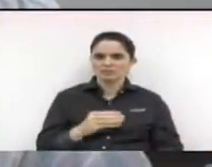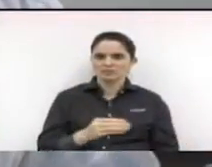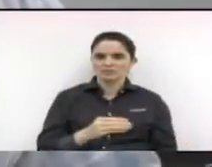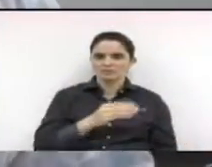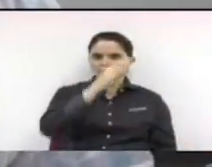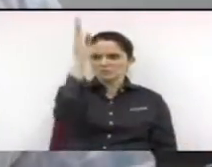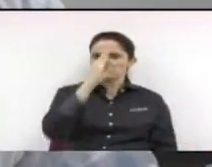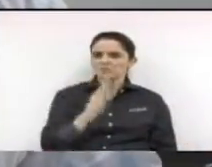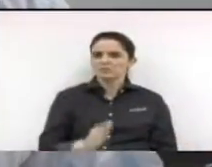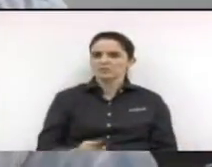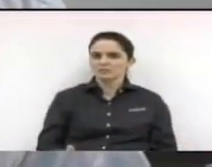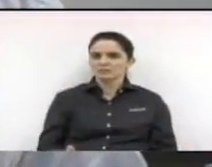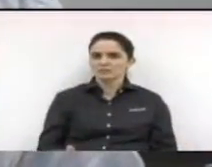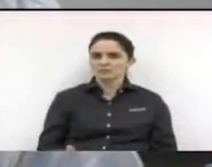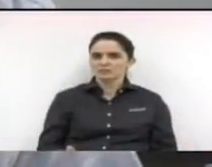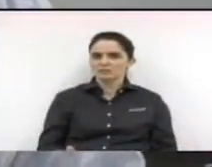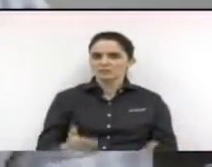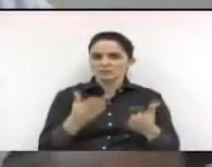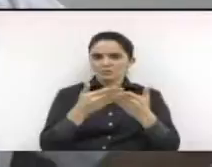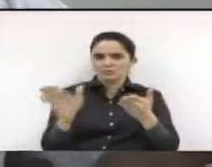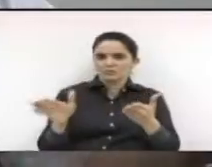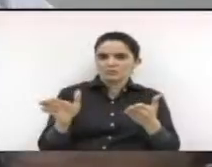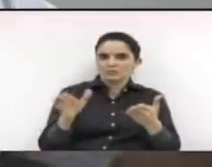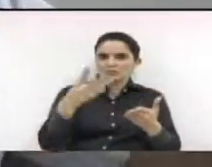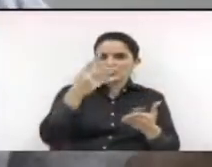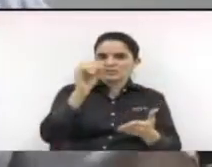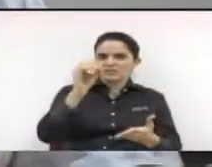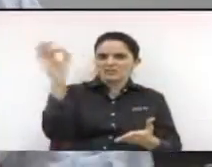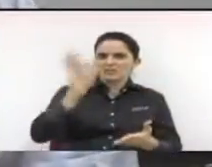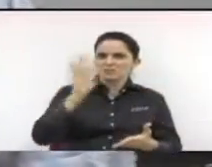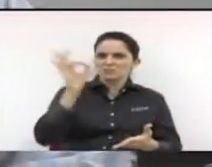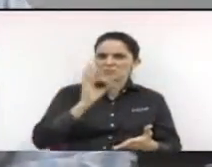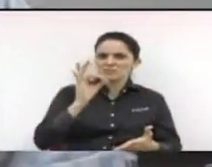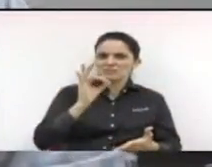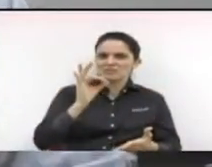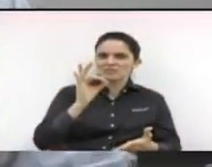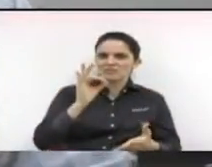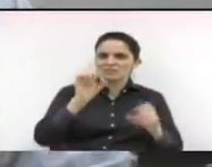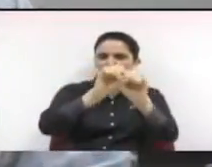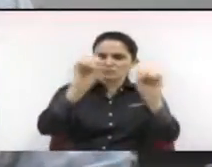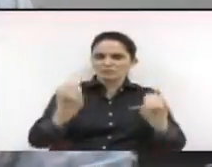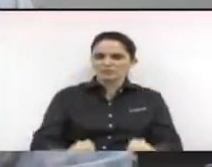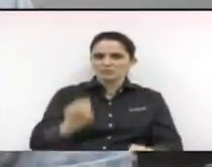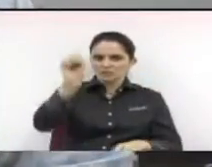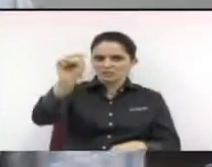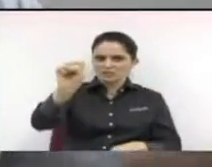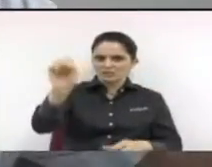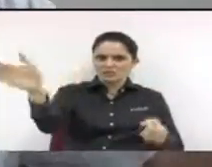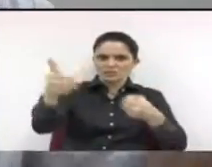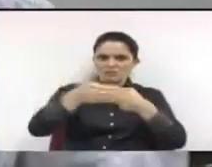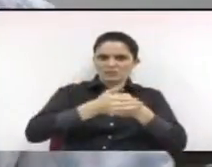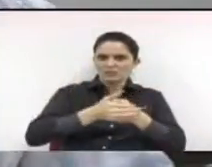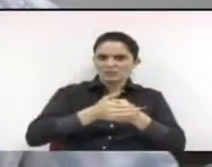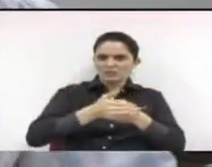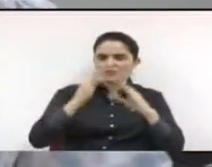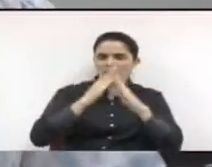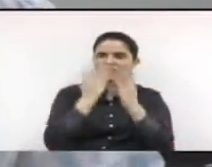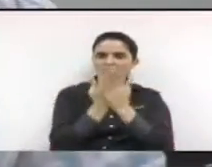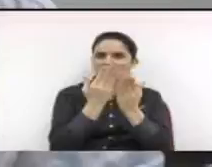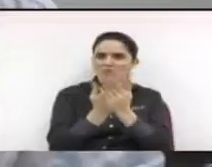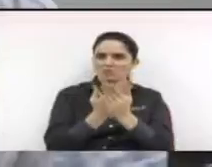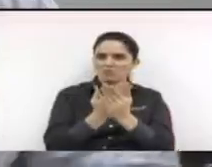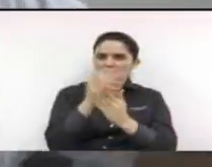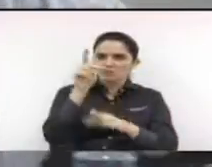S professor Erika Monteiro está dizendo 80 escolas vão fechar na cidade de São Paulo amanhã tem um